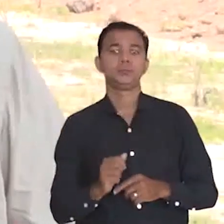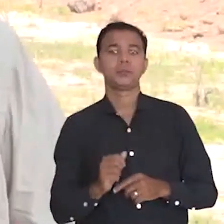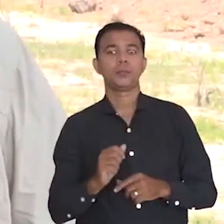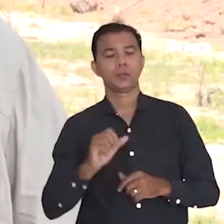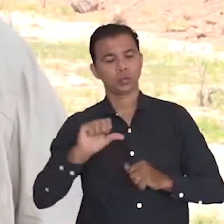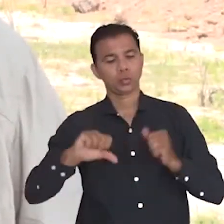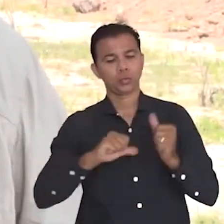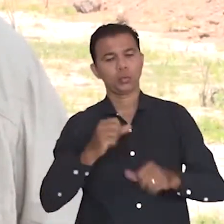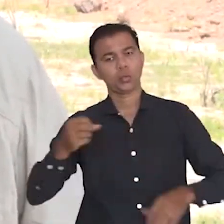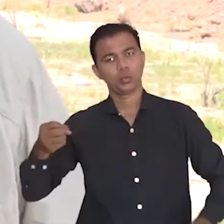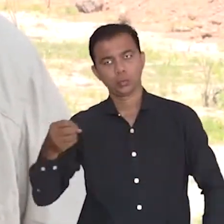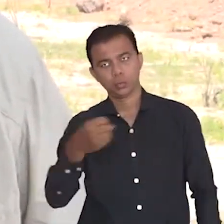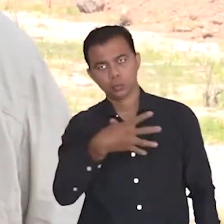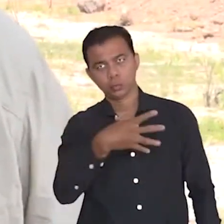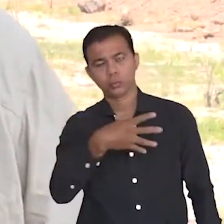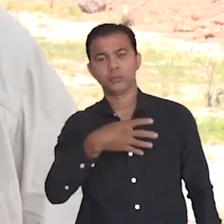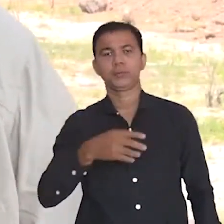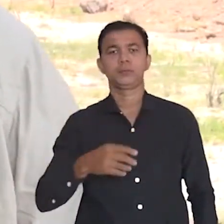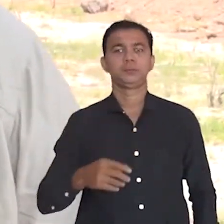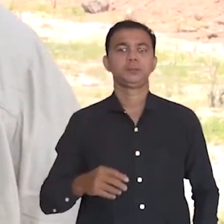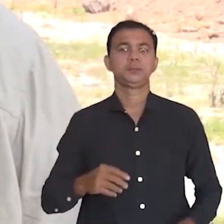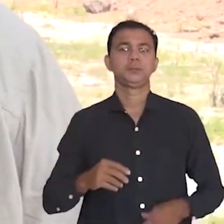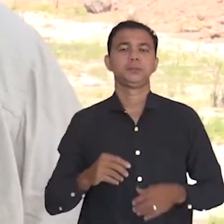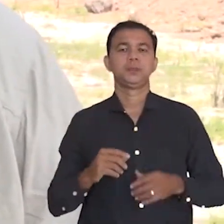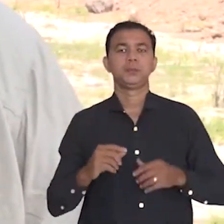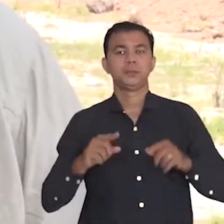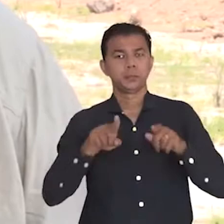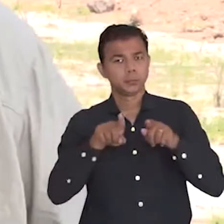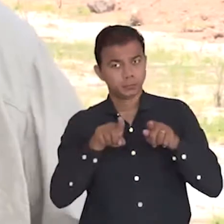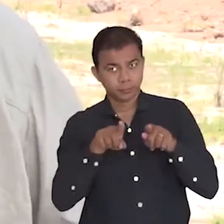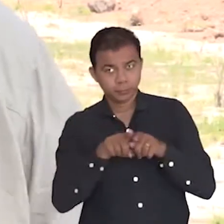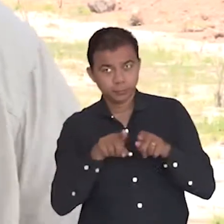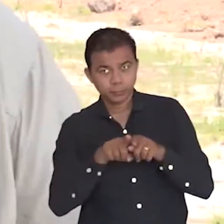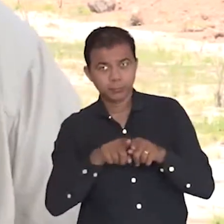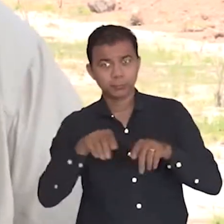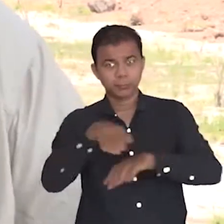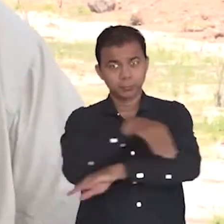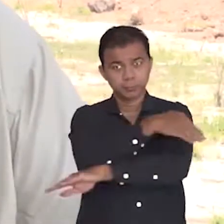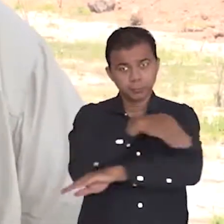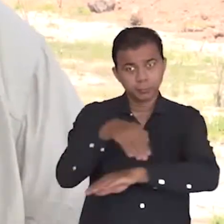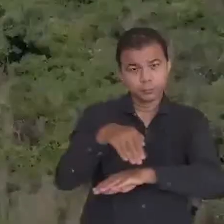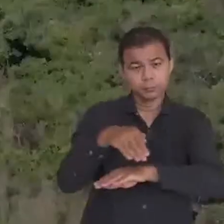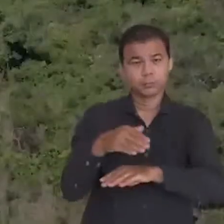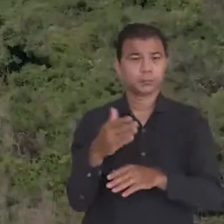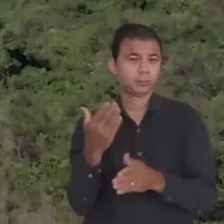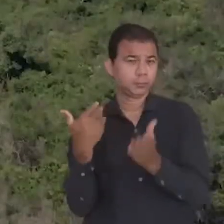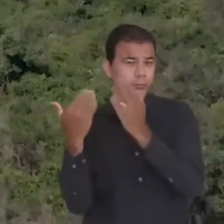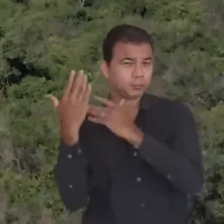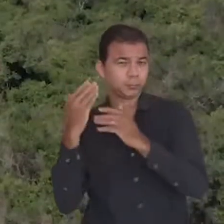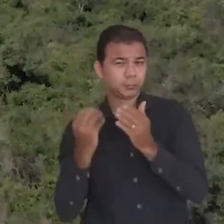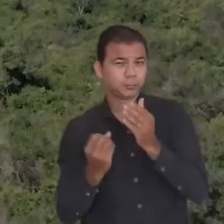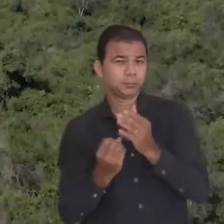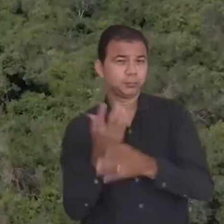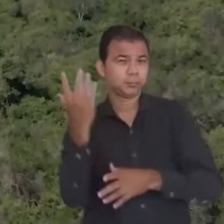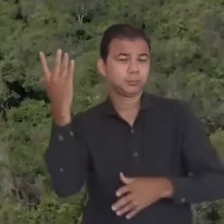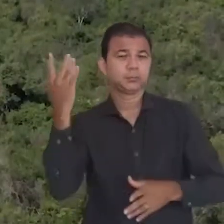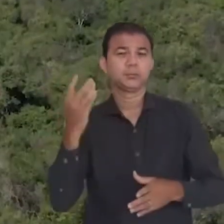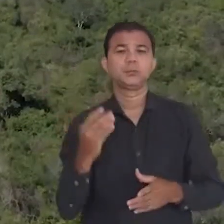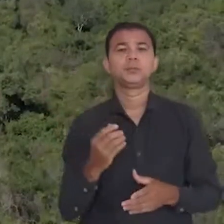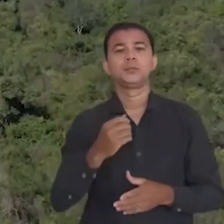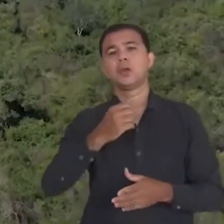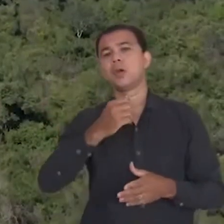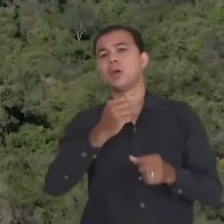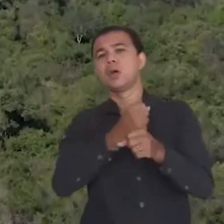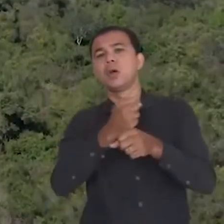substituição ou por pontes de concreto ou galerias celulares que são credos ao longo da estrada. A rodovia foi criada nos anos